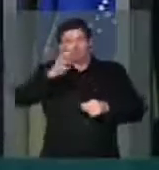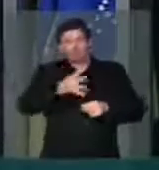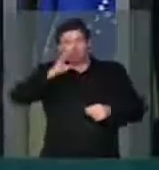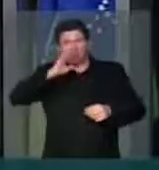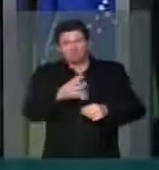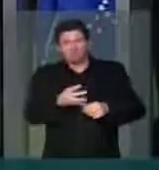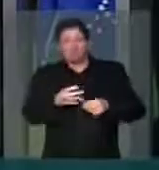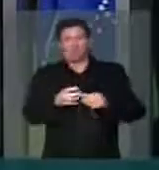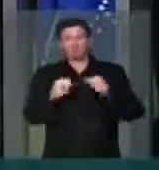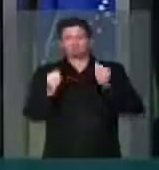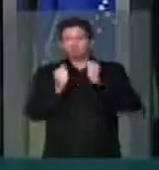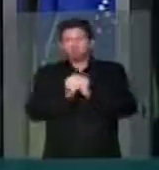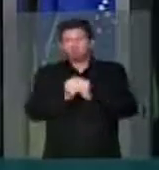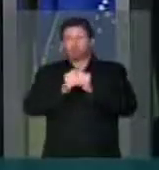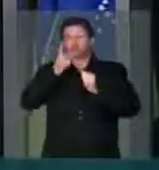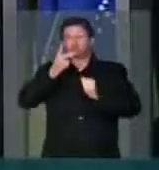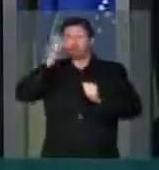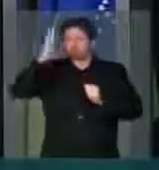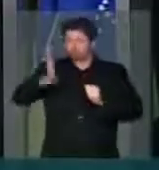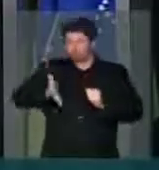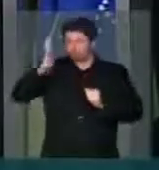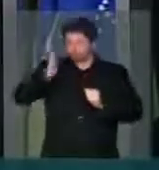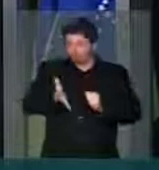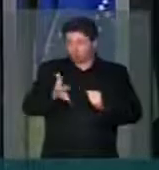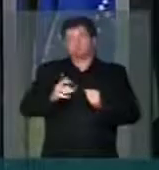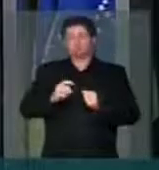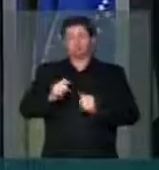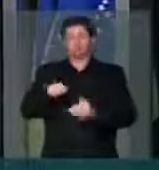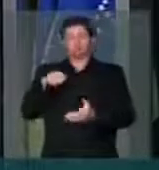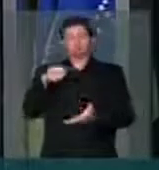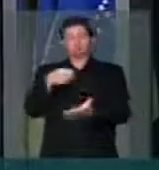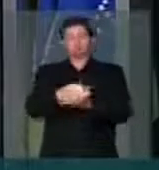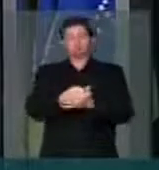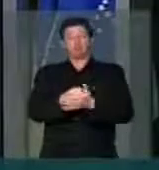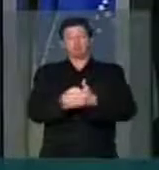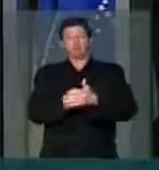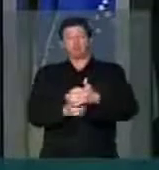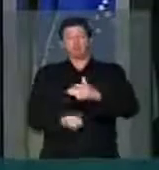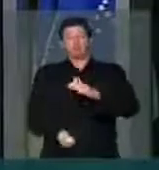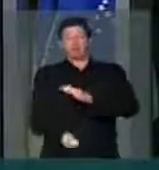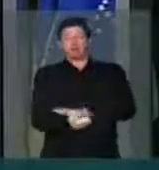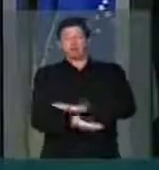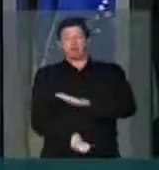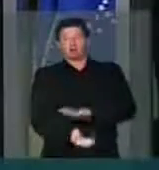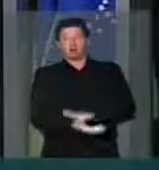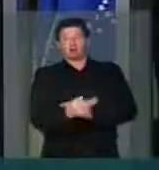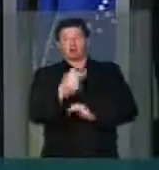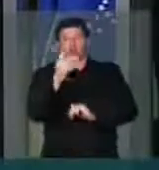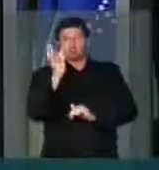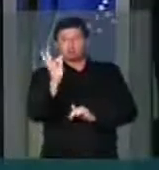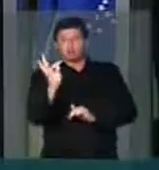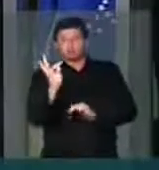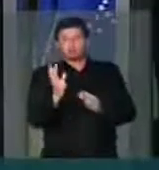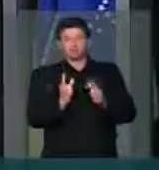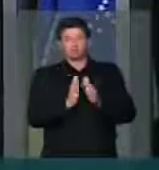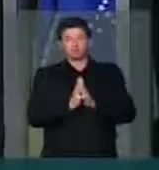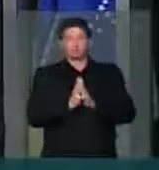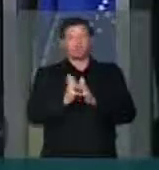conjuntamente já disseram que pagaram propina ao PT para